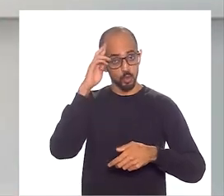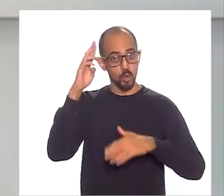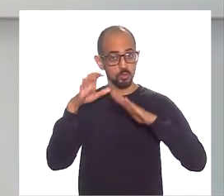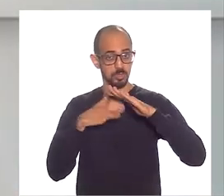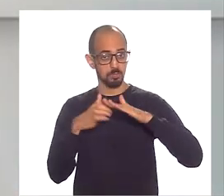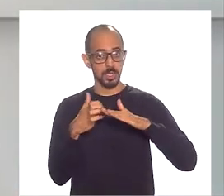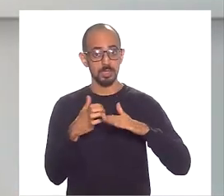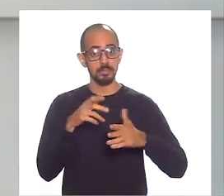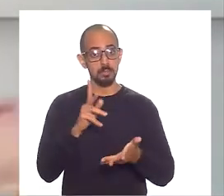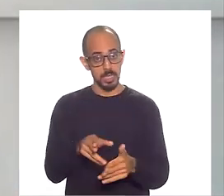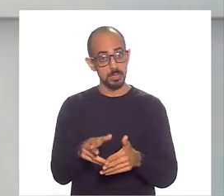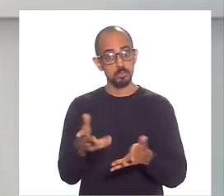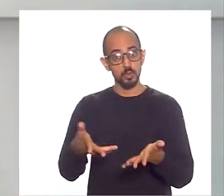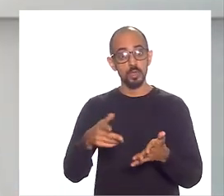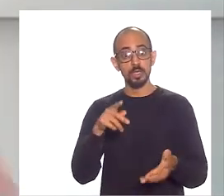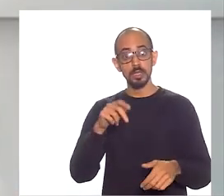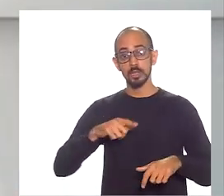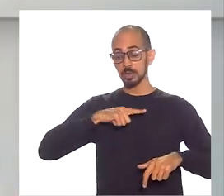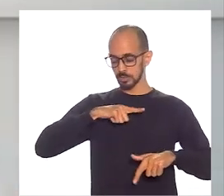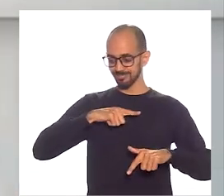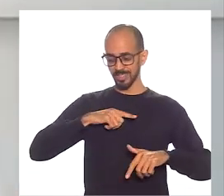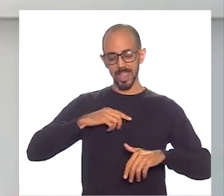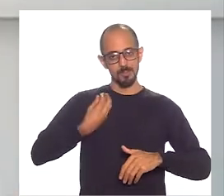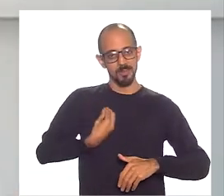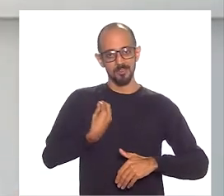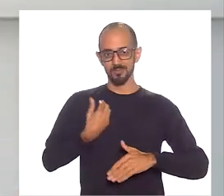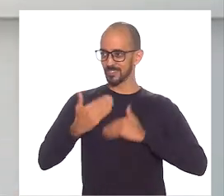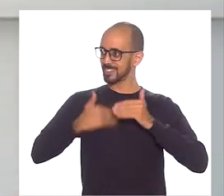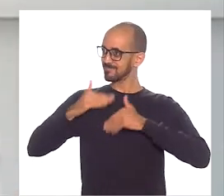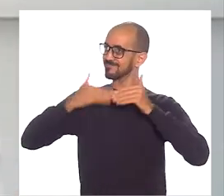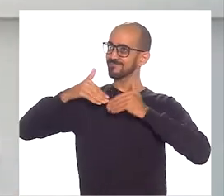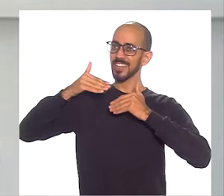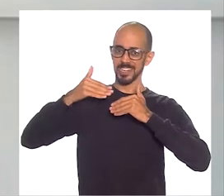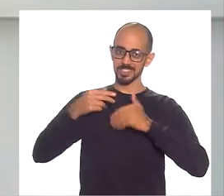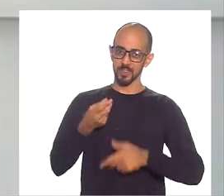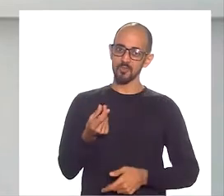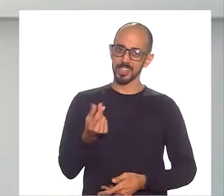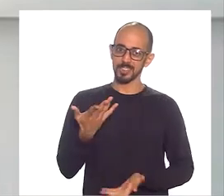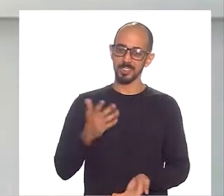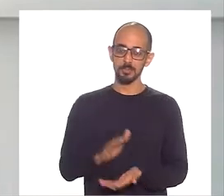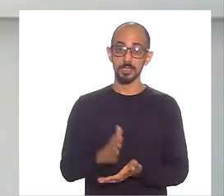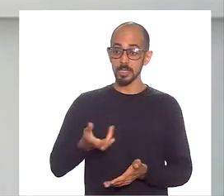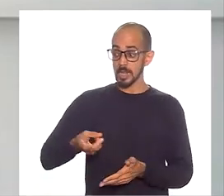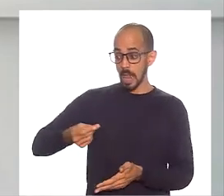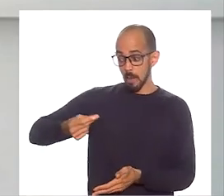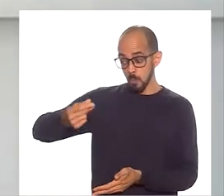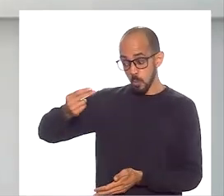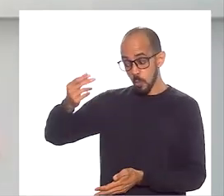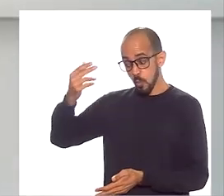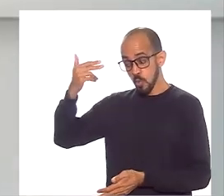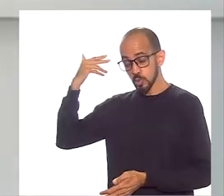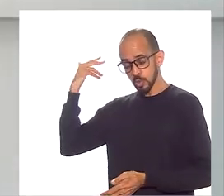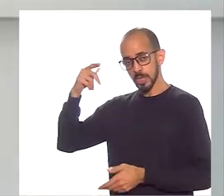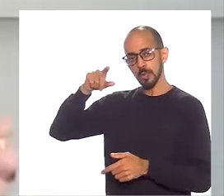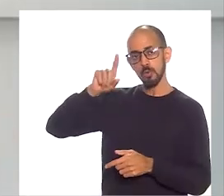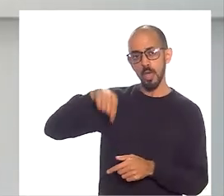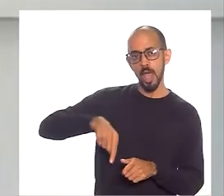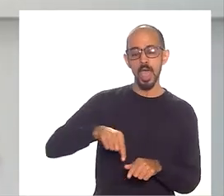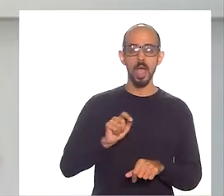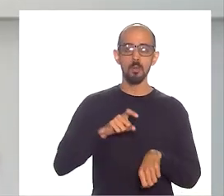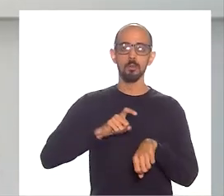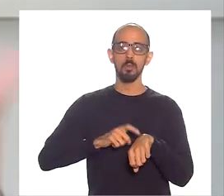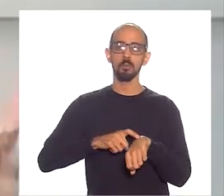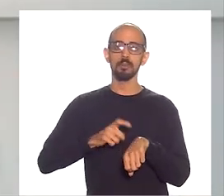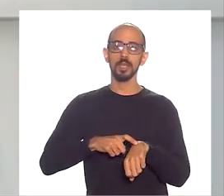muito bem sucedidos nas suas vidas, mas que a Junior Atipman, lá atrás, na idade escolar, foi o grande divisor de água